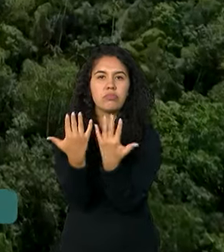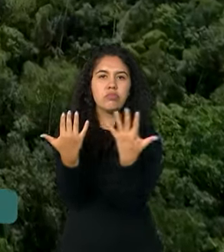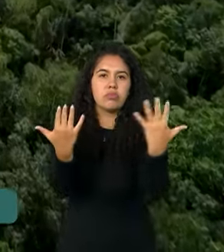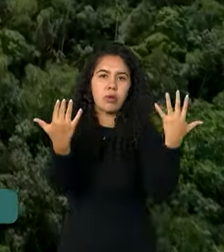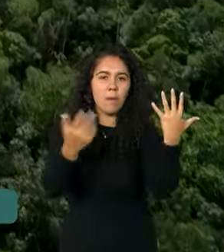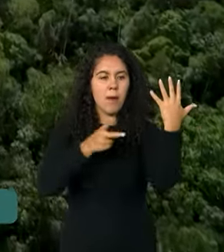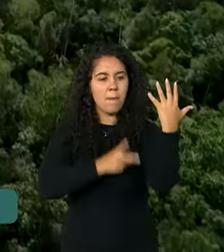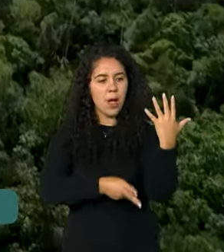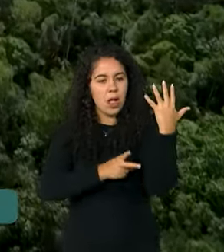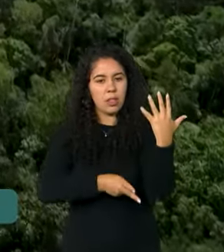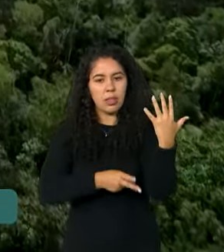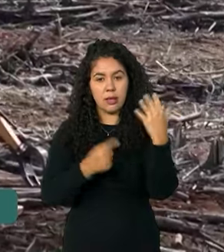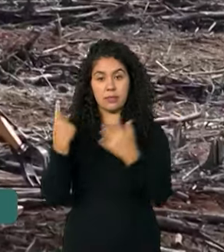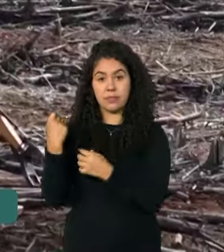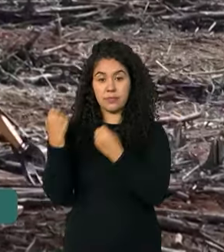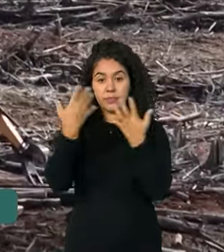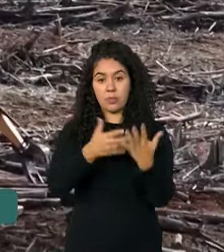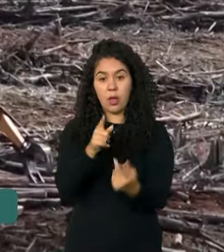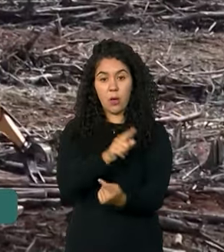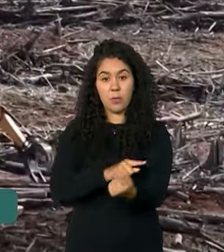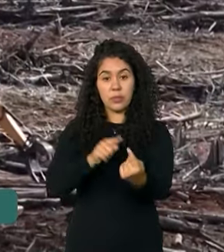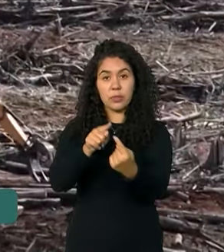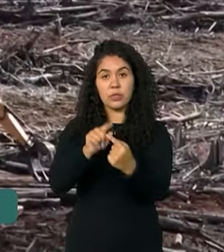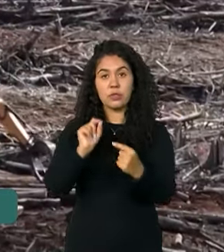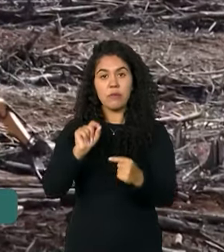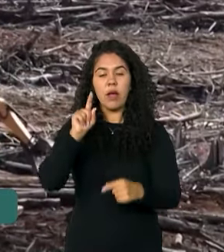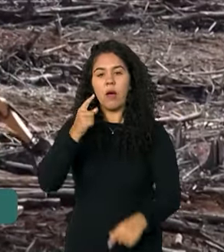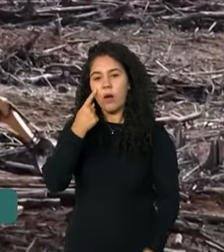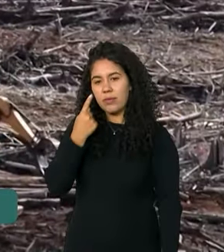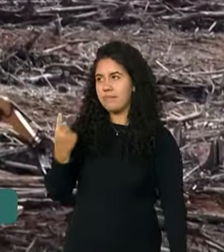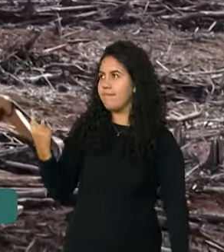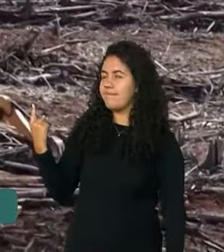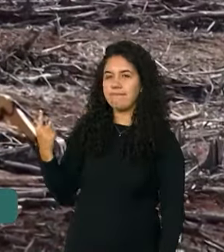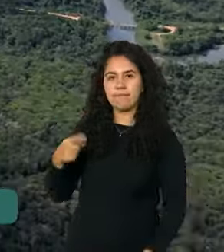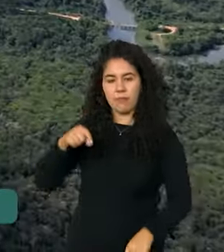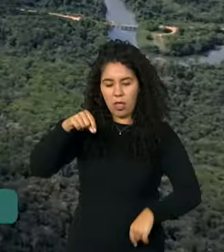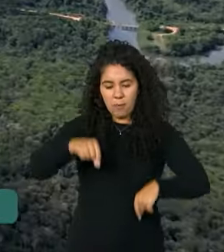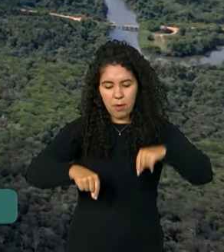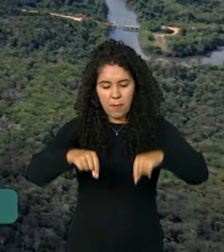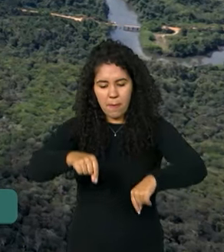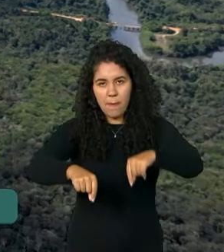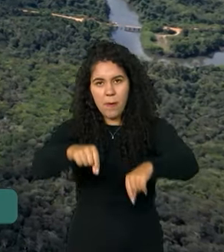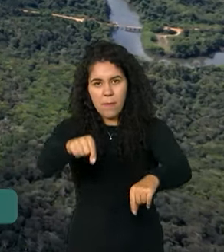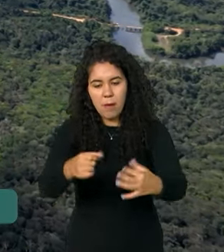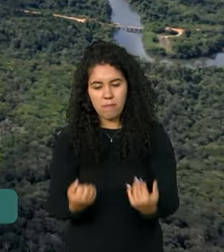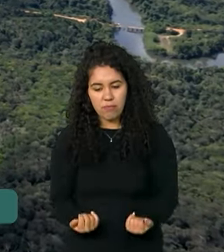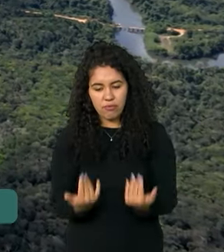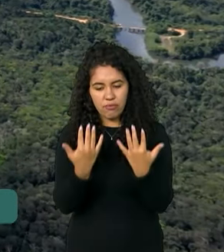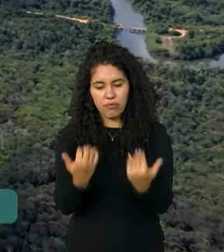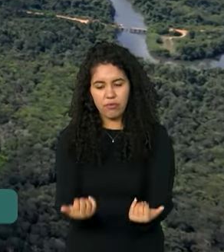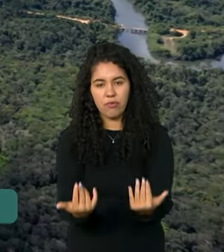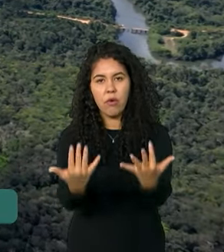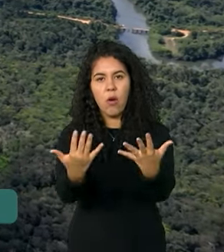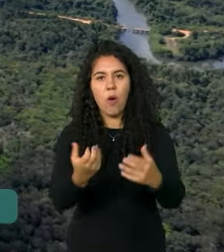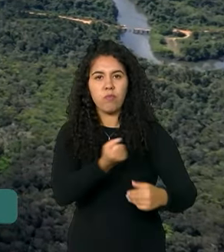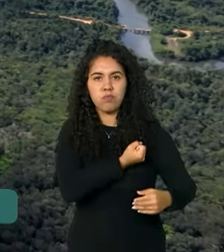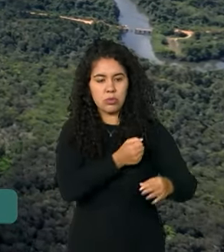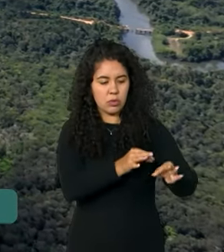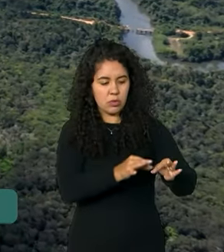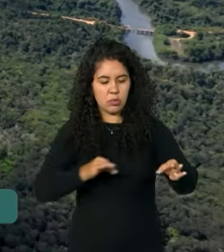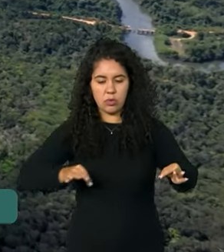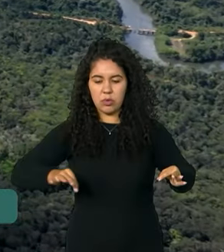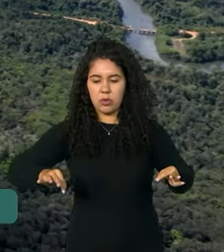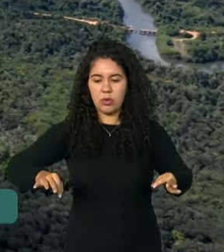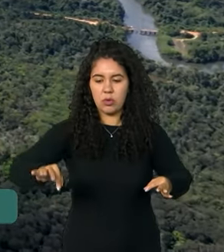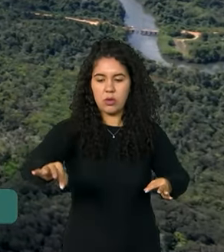é reflorestar até 2050 24 milhões de hectares da Amazônia, uma área equivalente ao estado